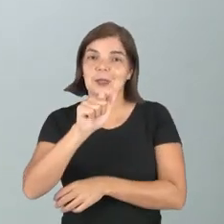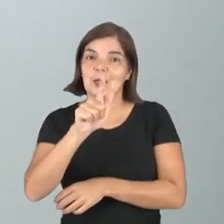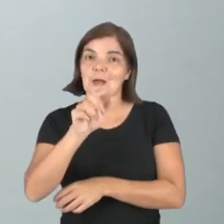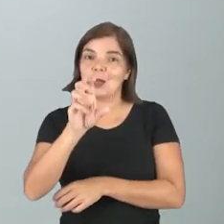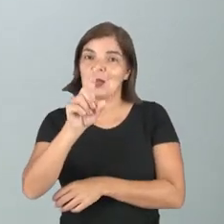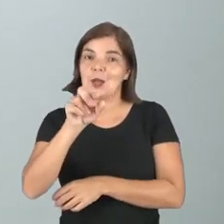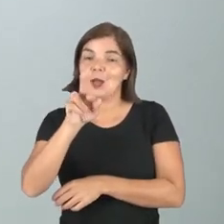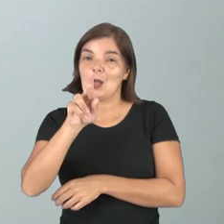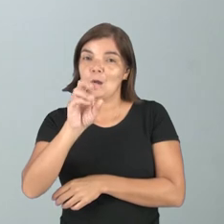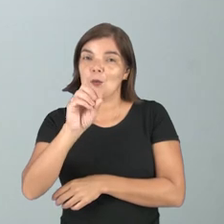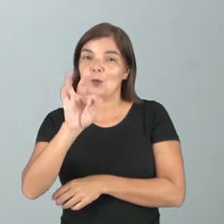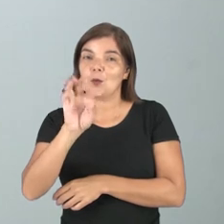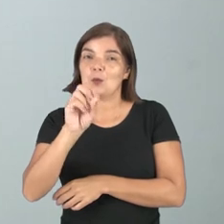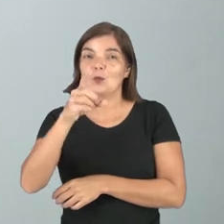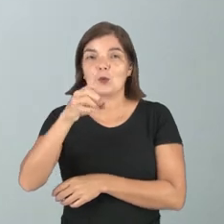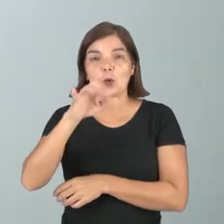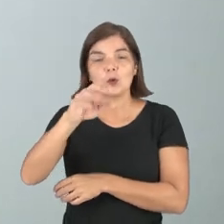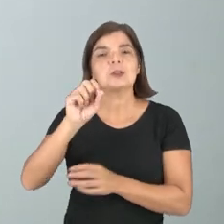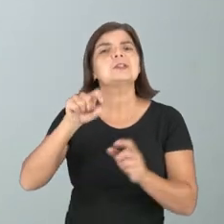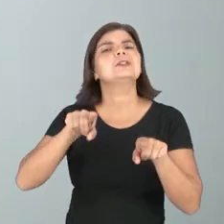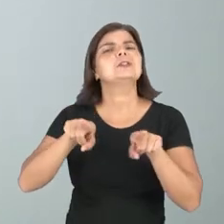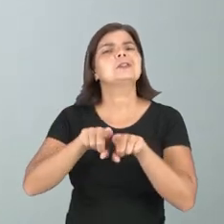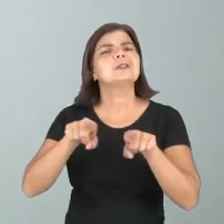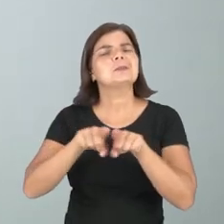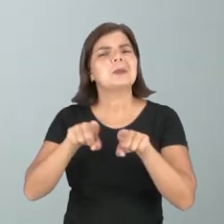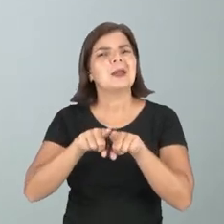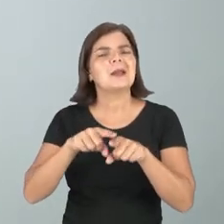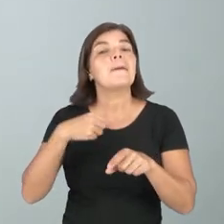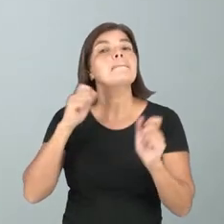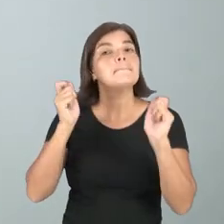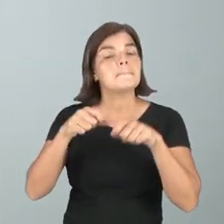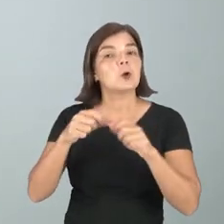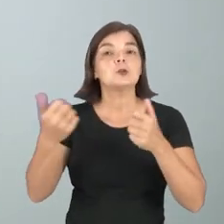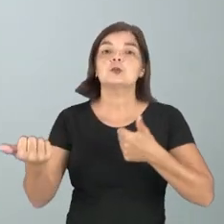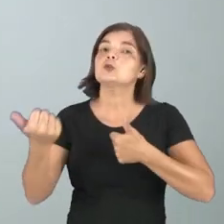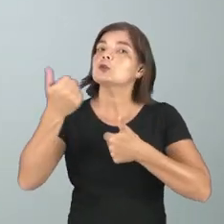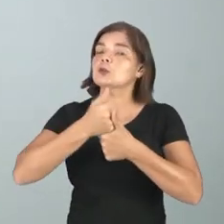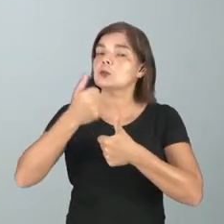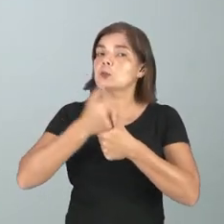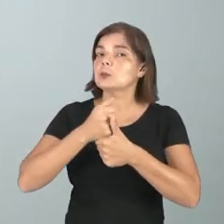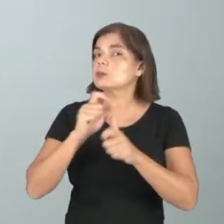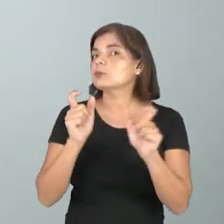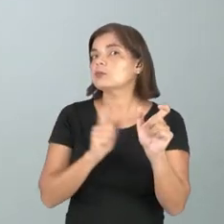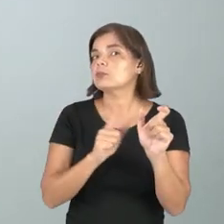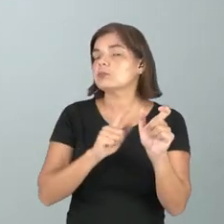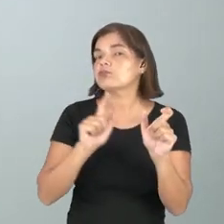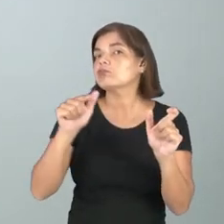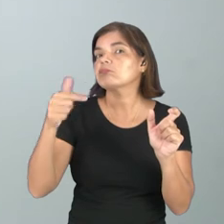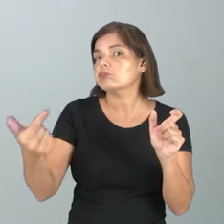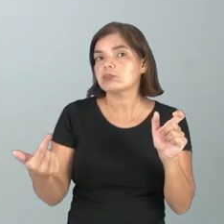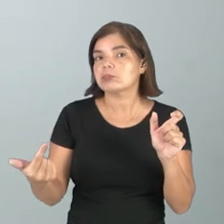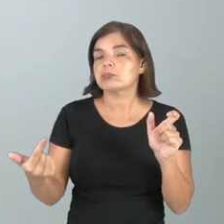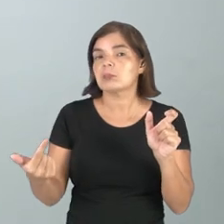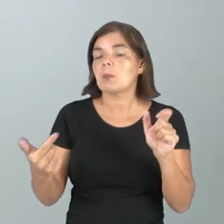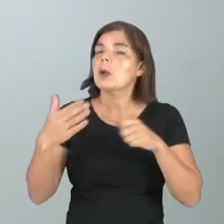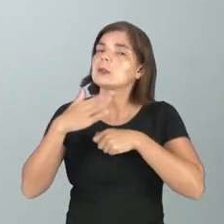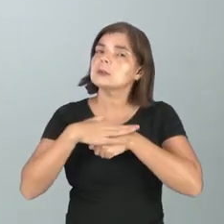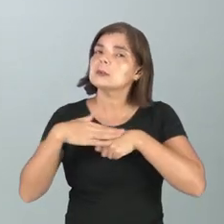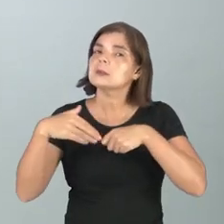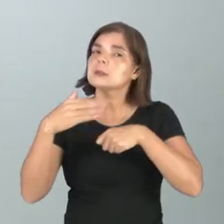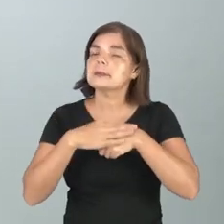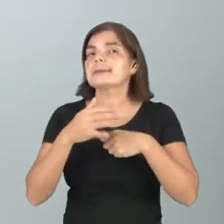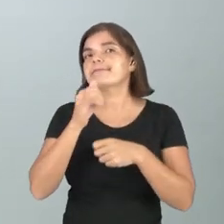retoma veneno. Então, eu posso substituir essa palavra por uma mais suave. Por exemplo,